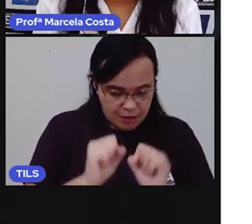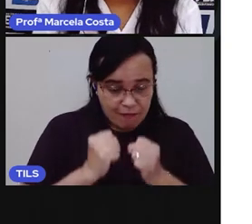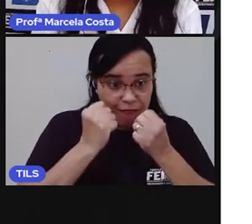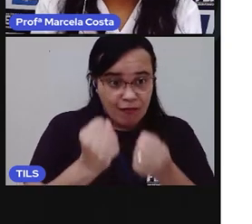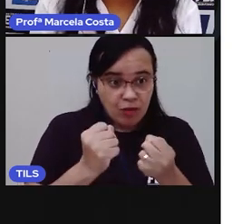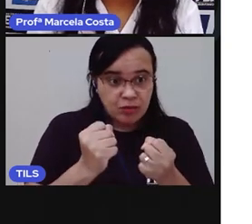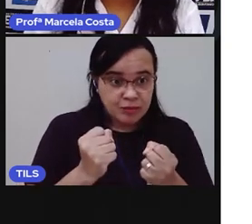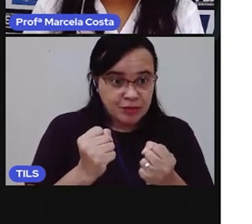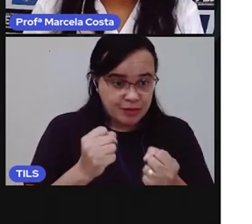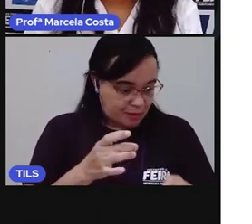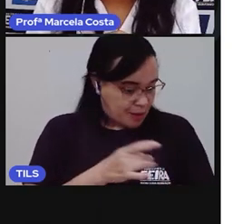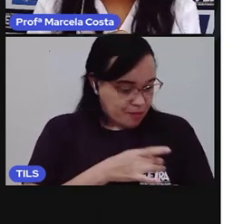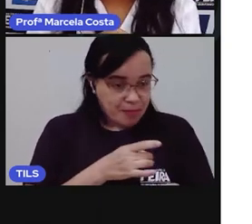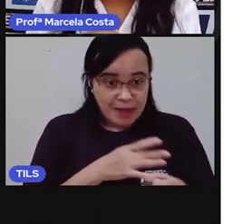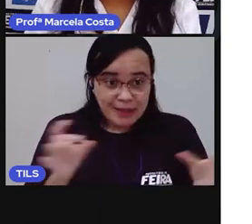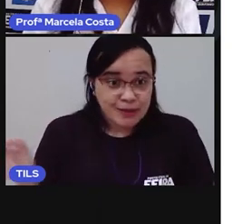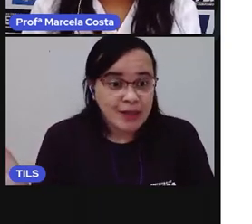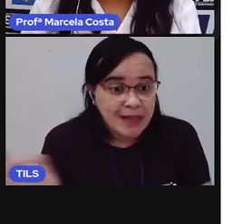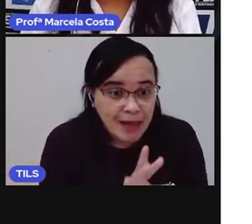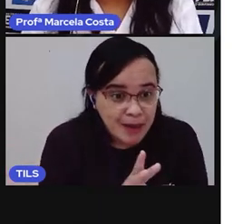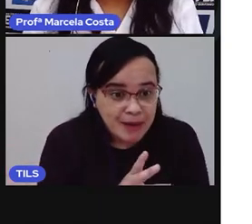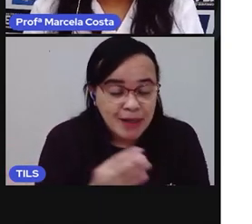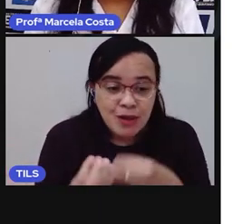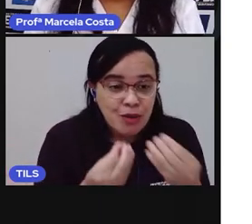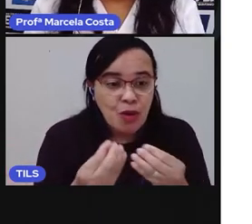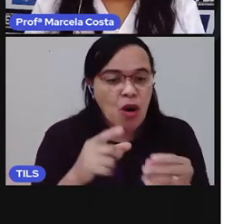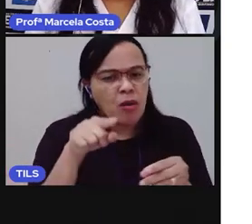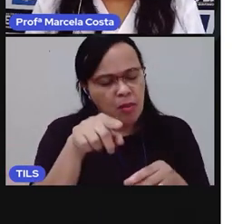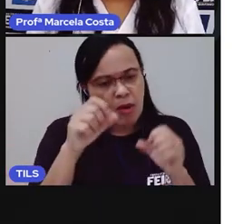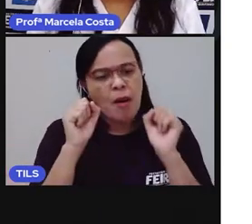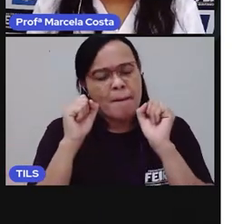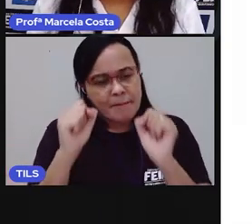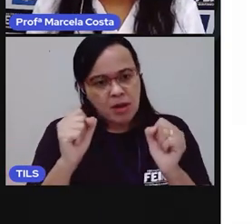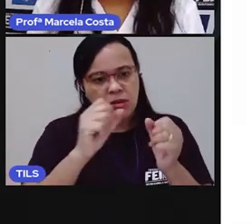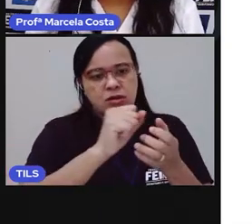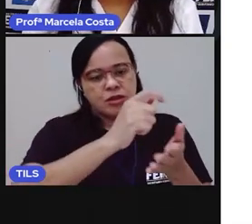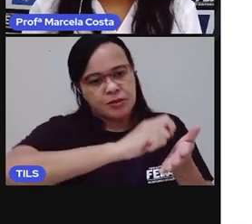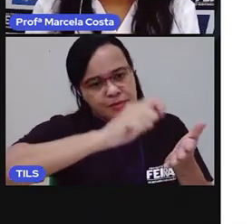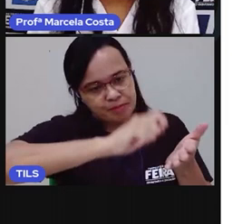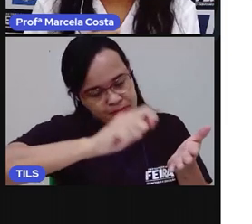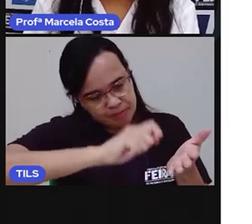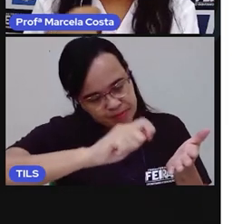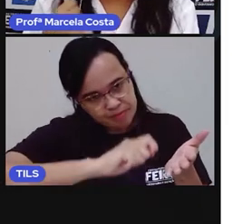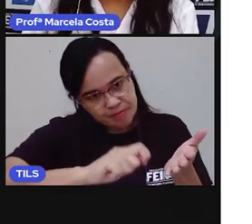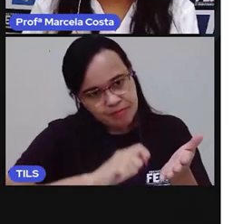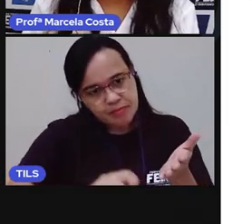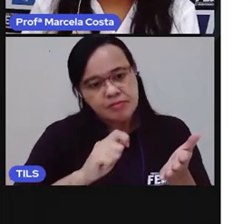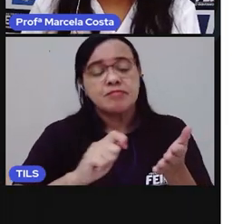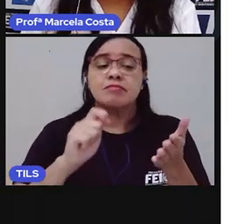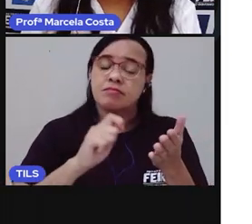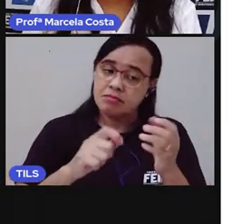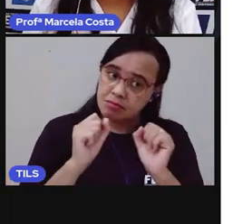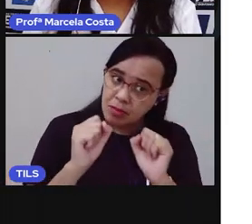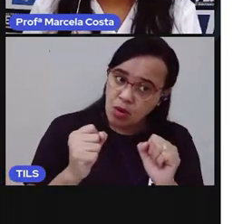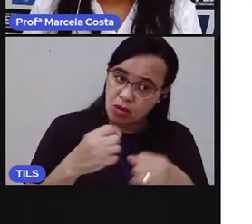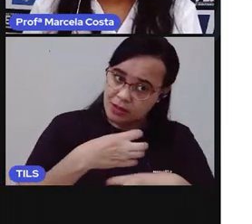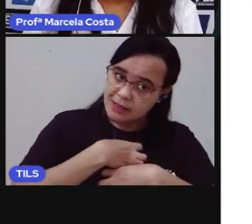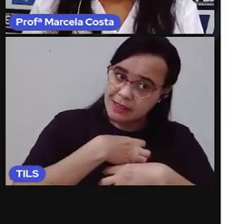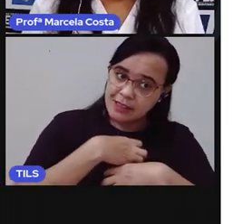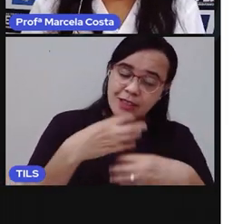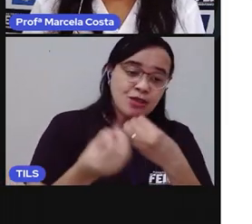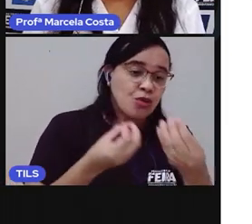Você pode registrar isso escrevendo que você já souber escrever direitinho. Você pode escrever